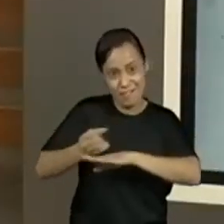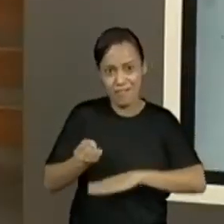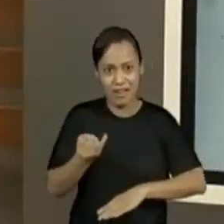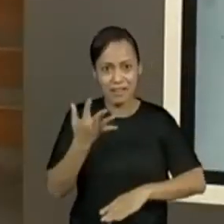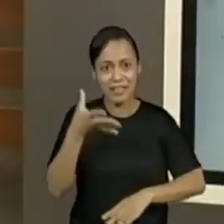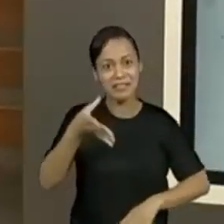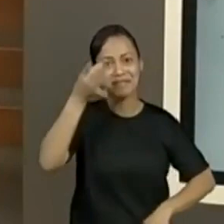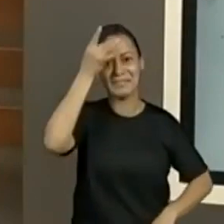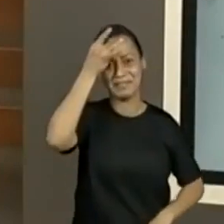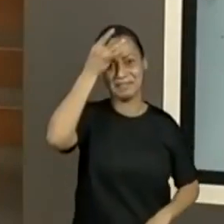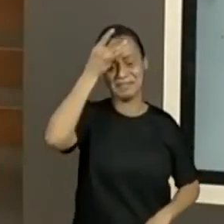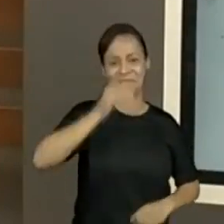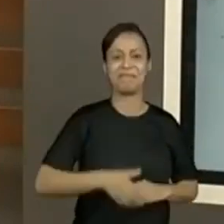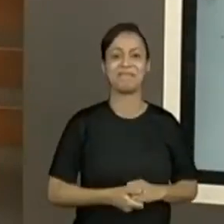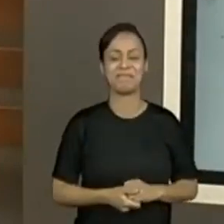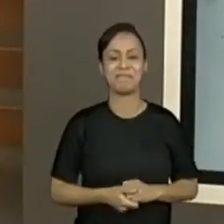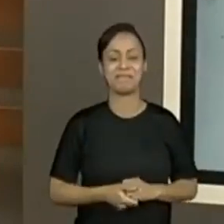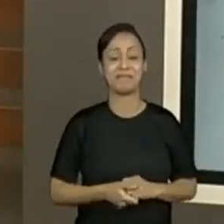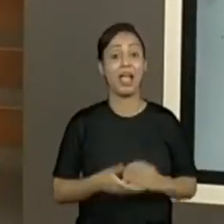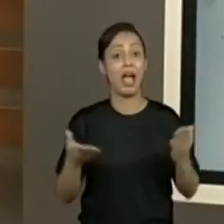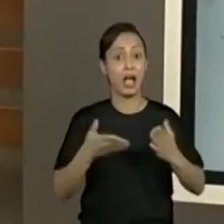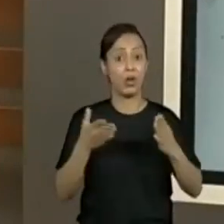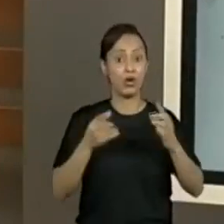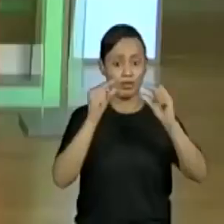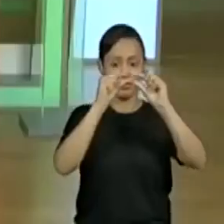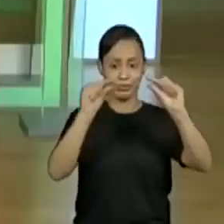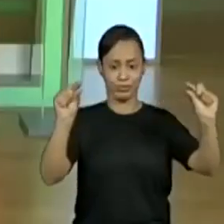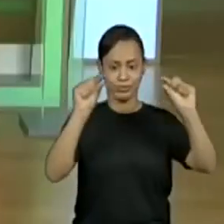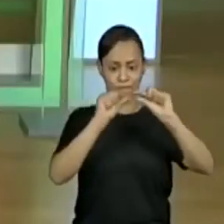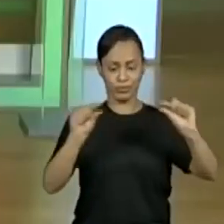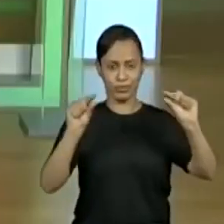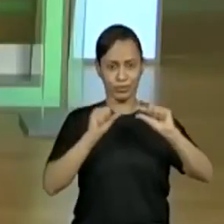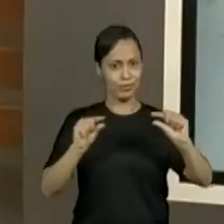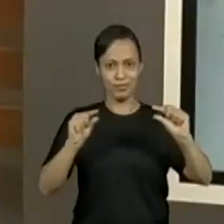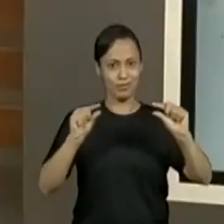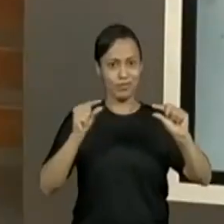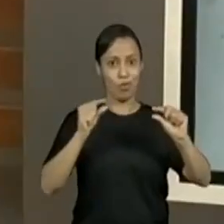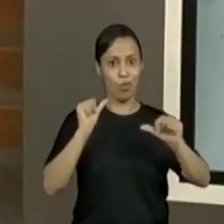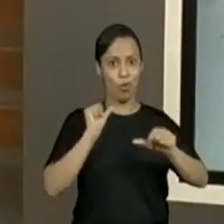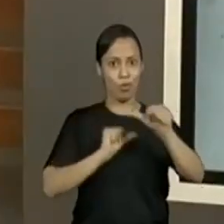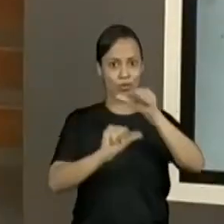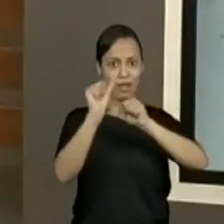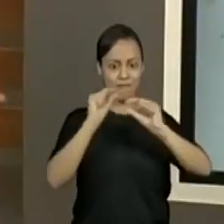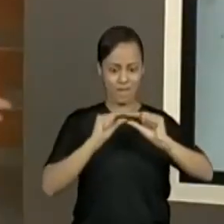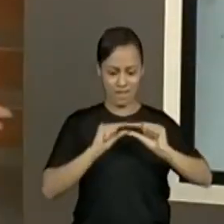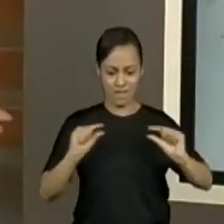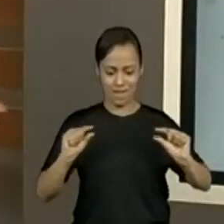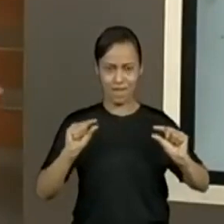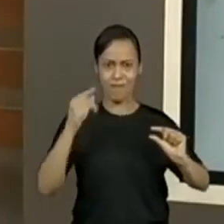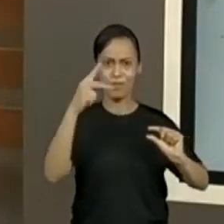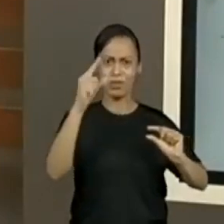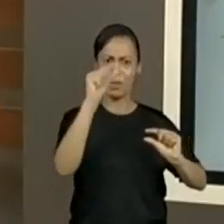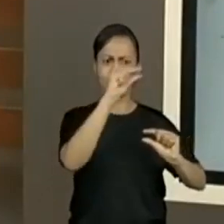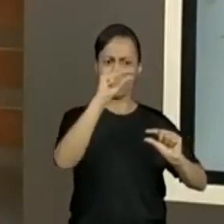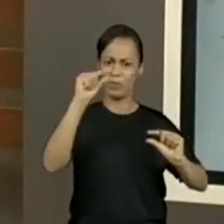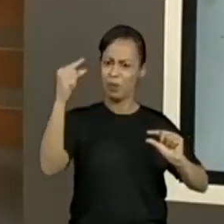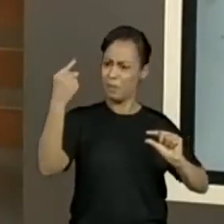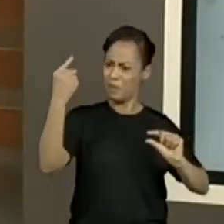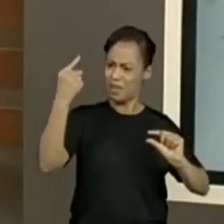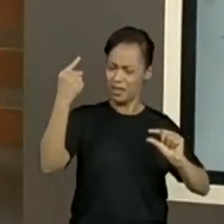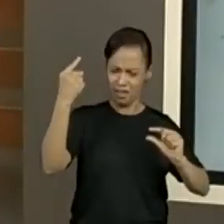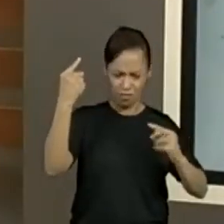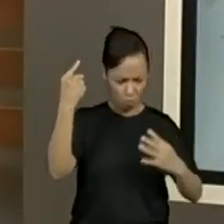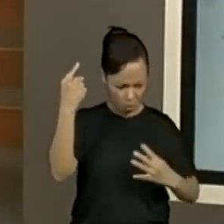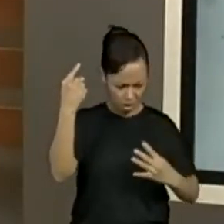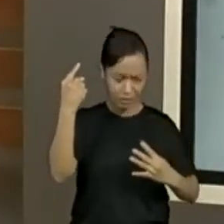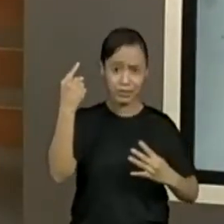verso. Ah, não vai ser o primeiro verso. Você vai desafiá-los então. Preste atenção. Eu gosto de desafiar. Eu acho que a aluna sempre